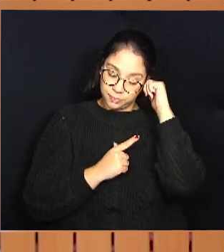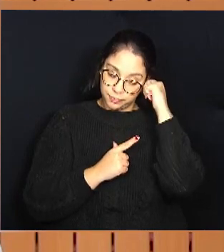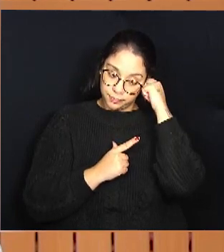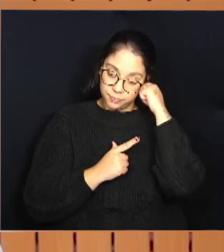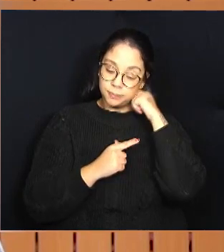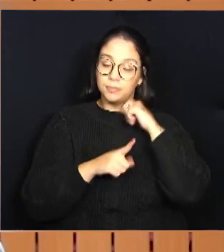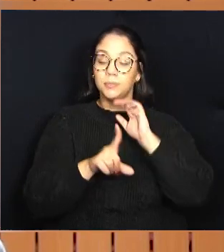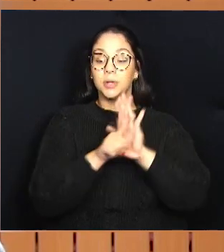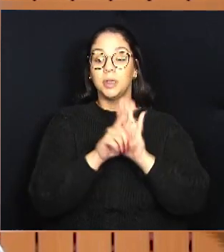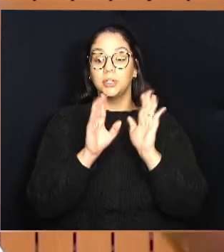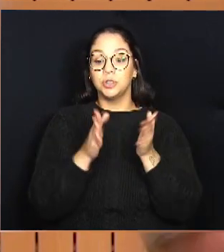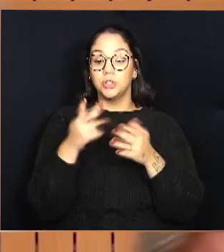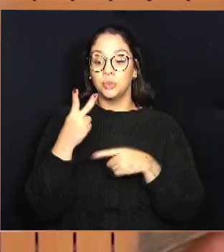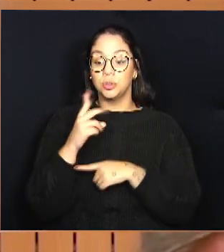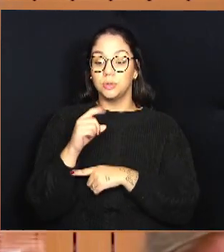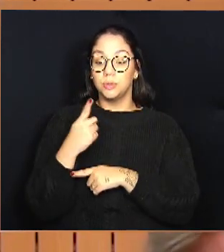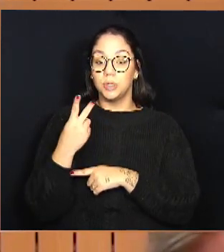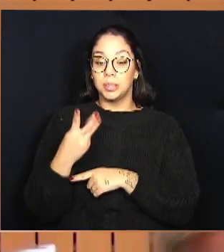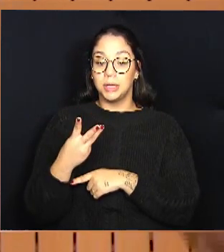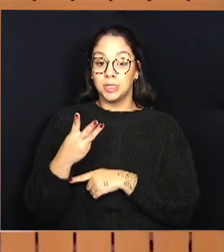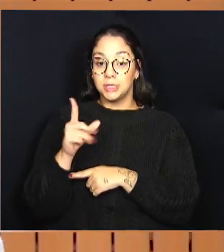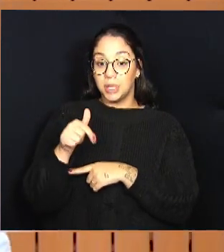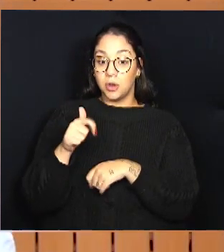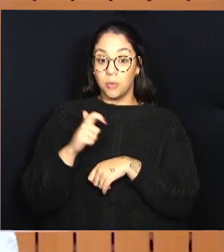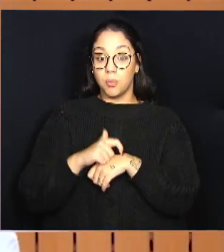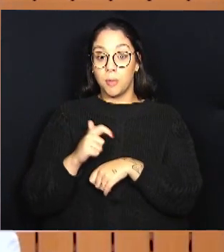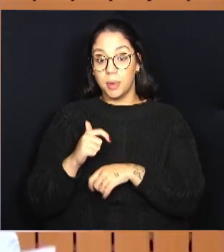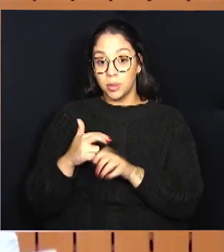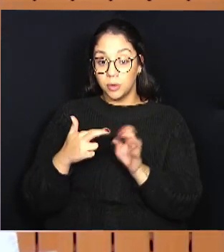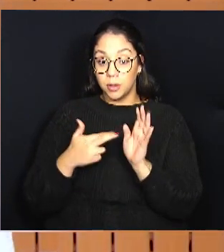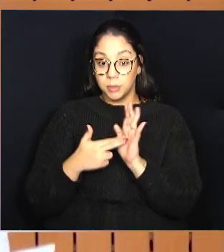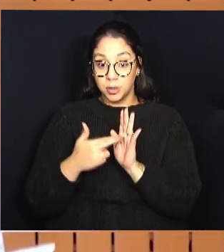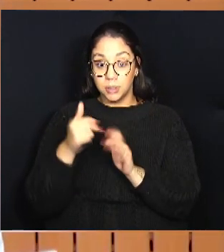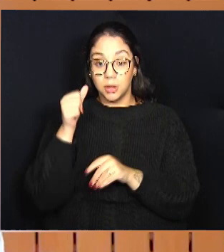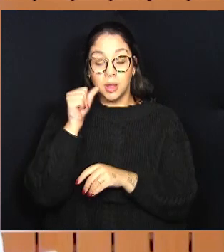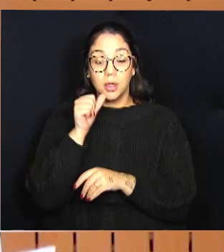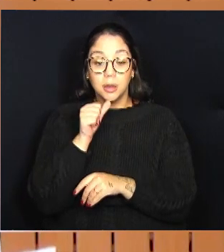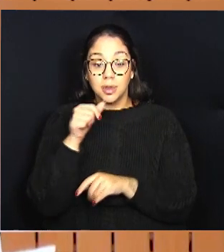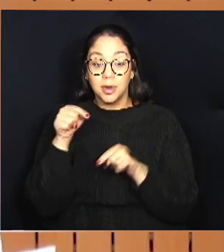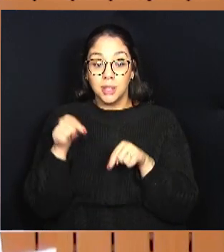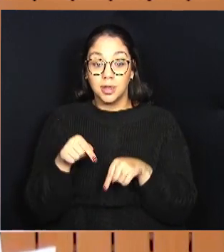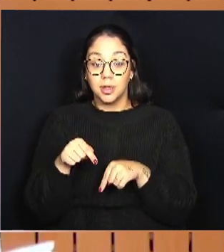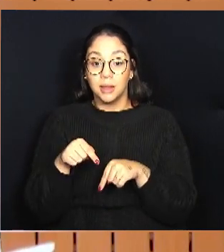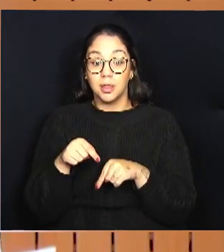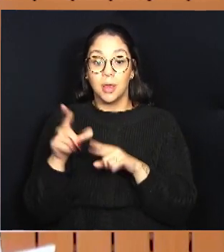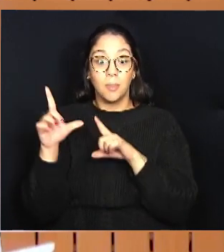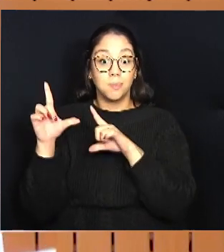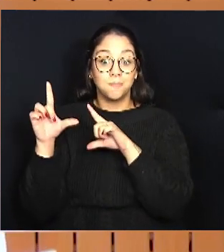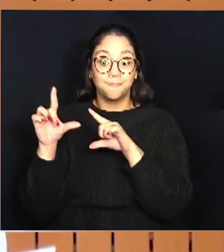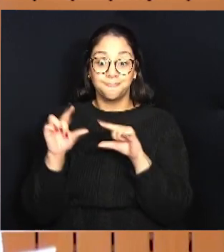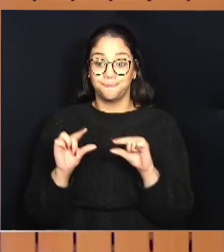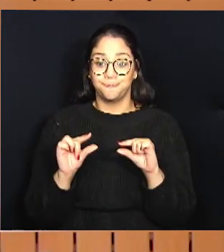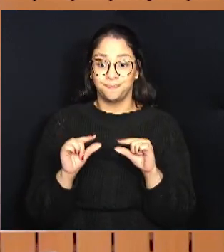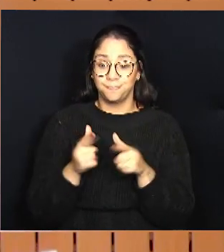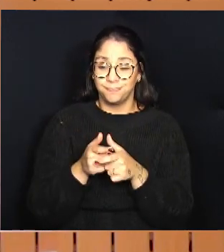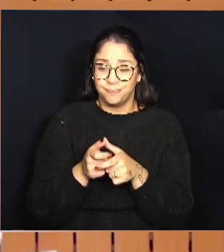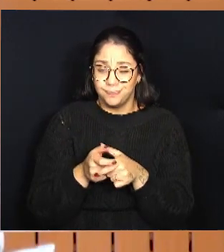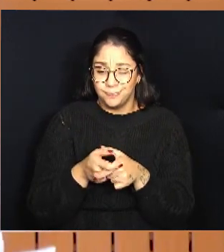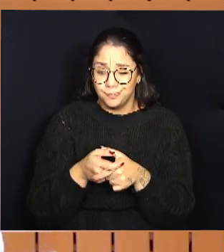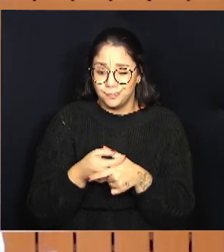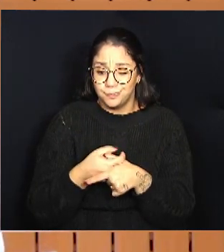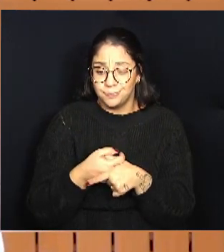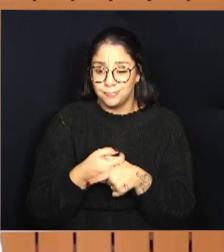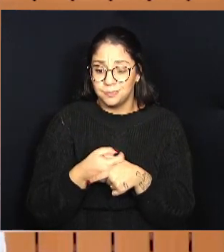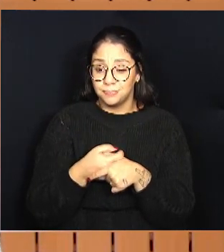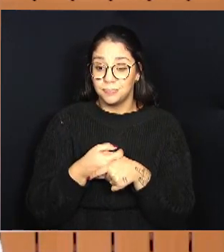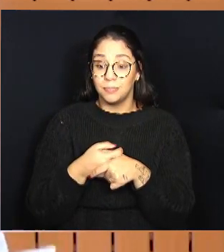pauta desde 2013, e era um momento em que a representação feminina na casa era ainda